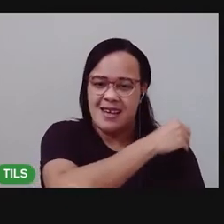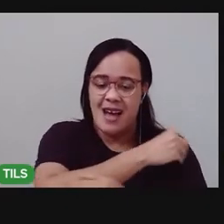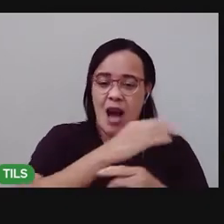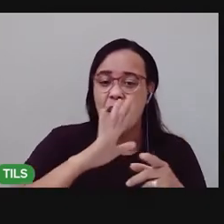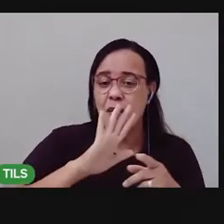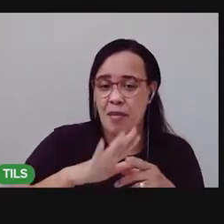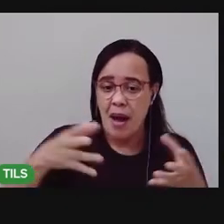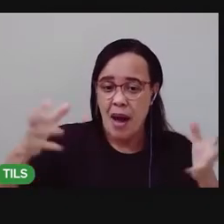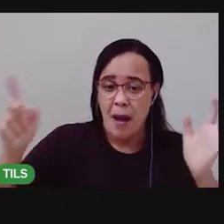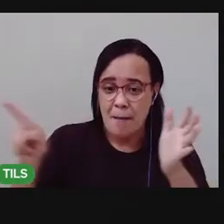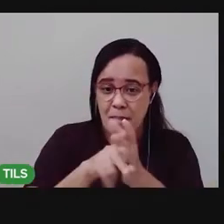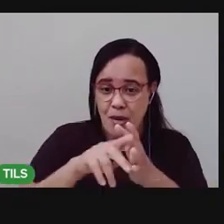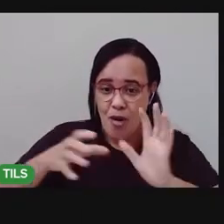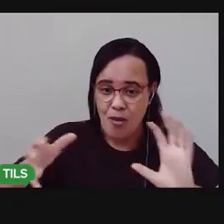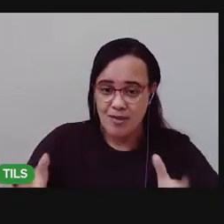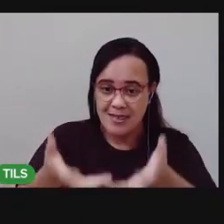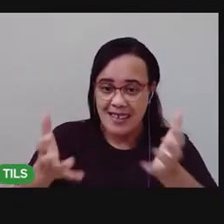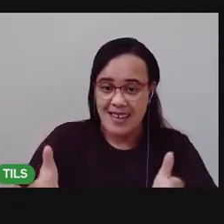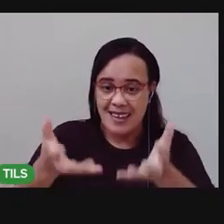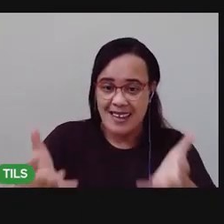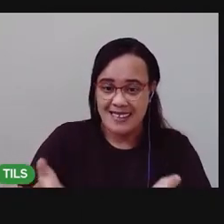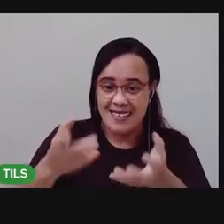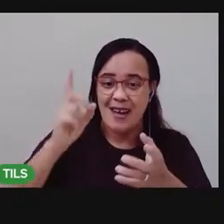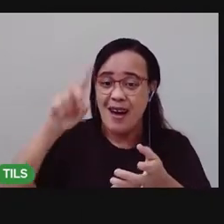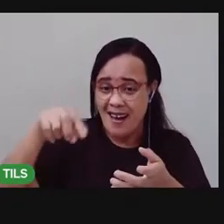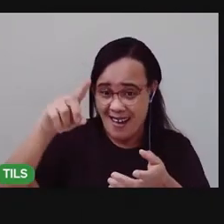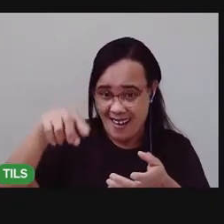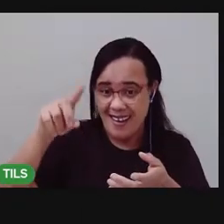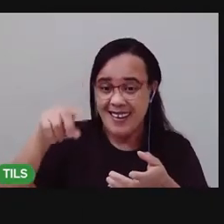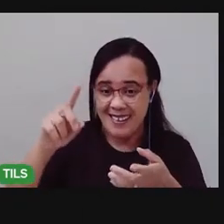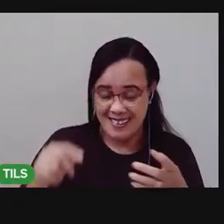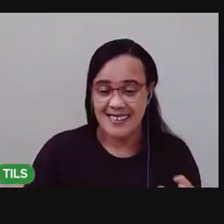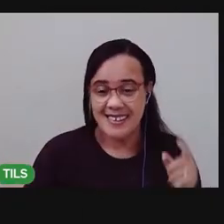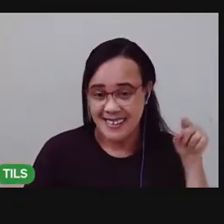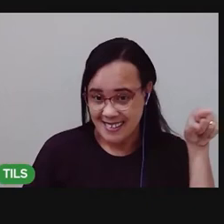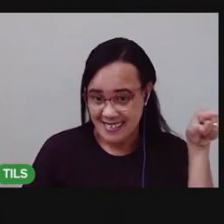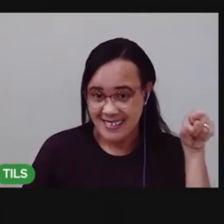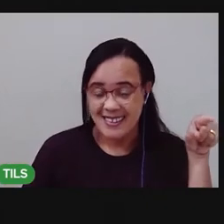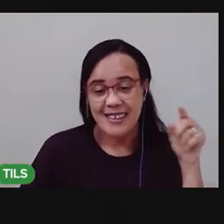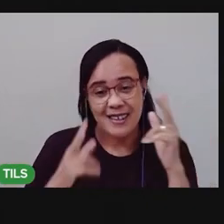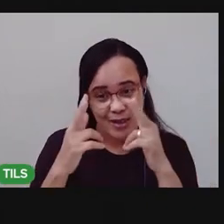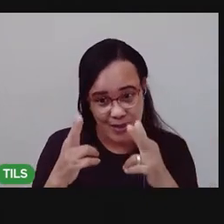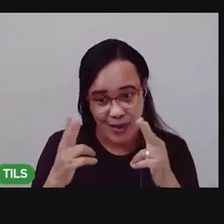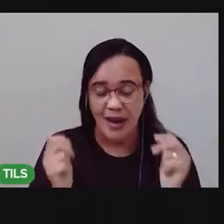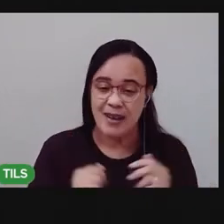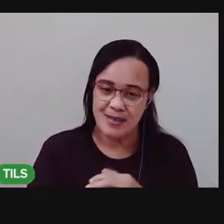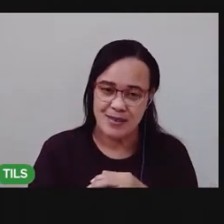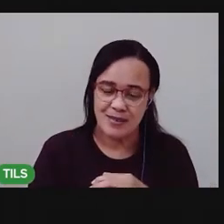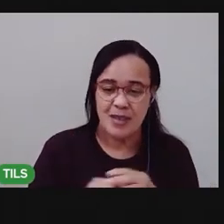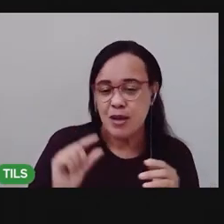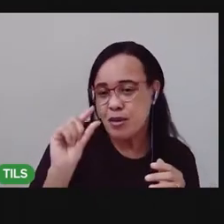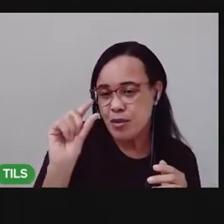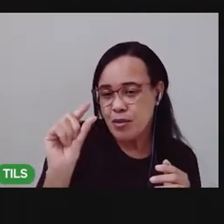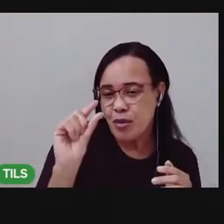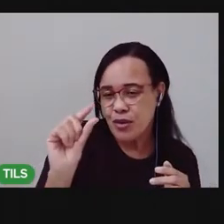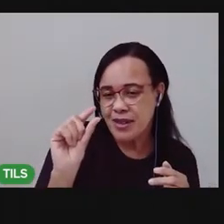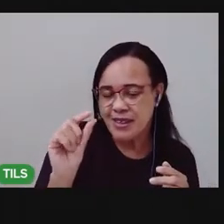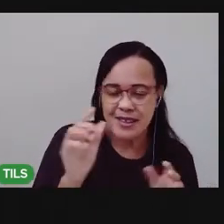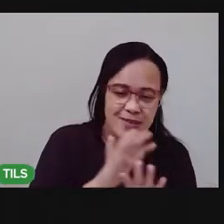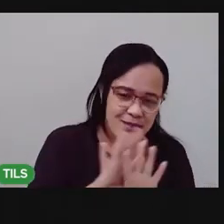então a primeira coisa que eu vou fazer eu vou colocar só um pouquinho aqui tá crianças nesse momento eu não vou utilizar medidas